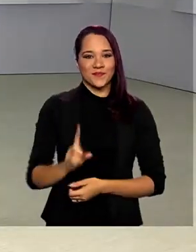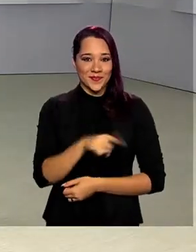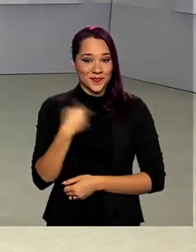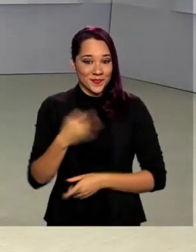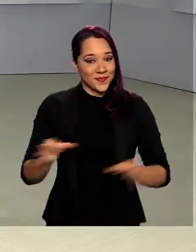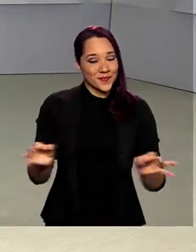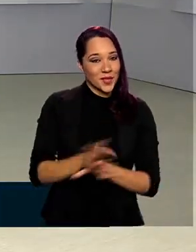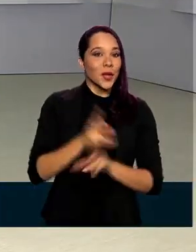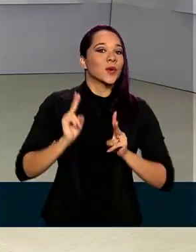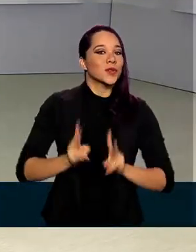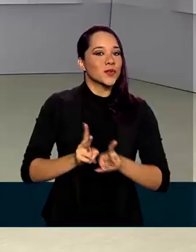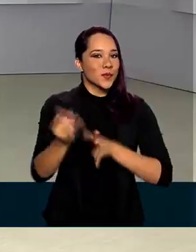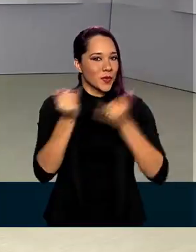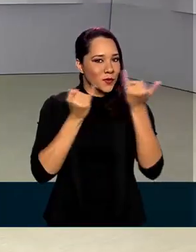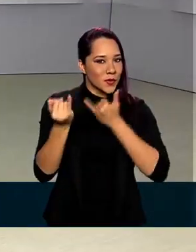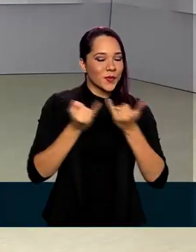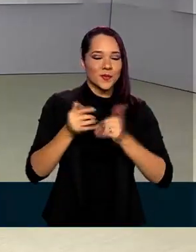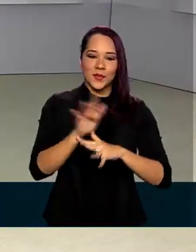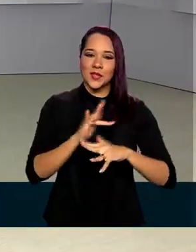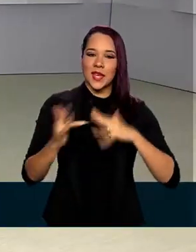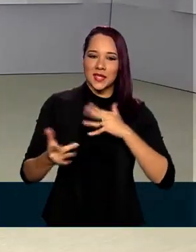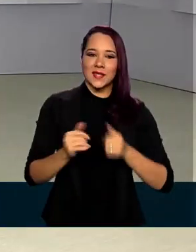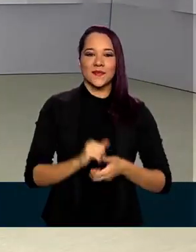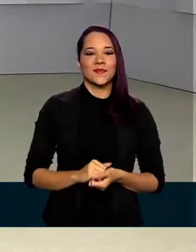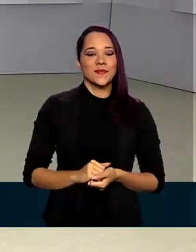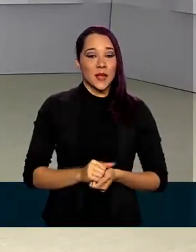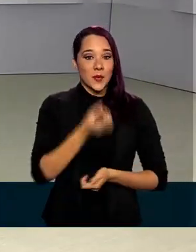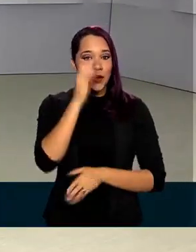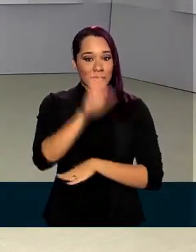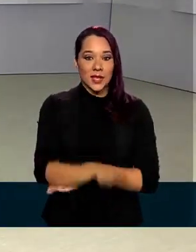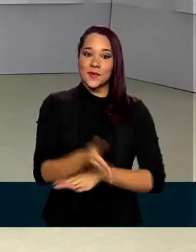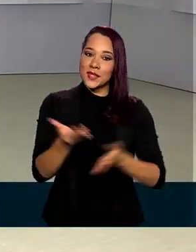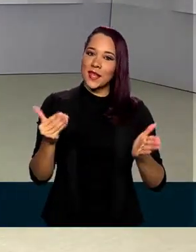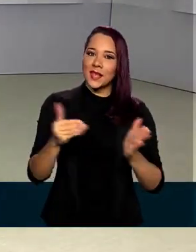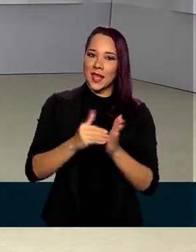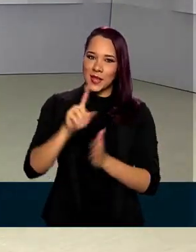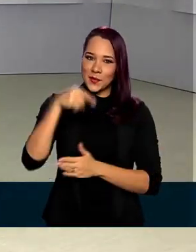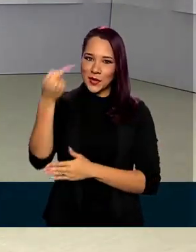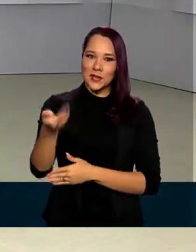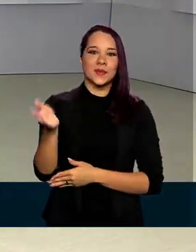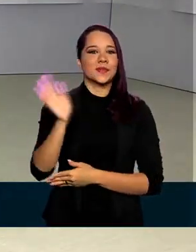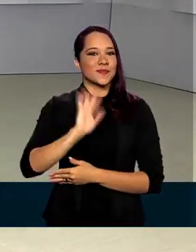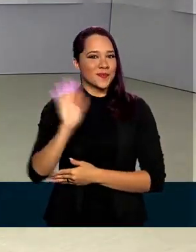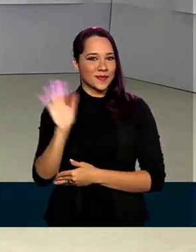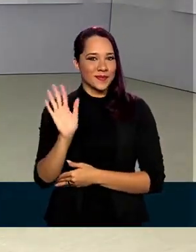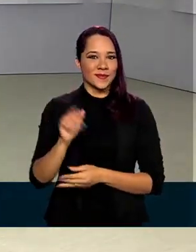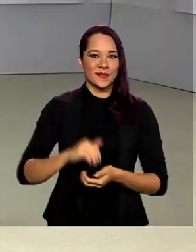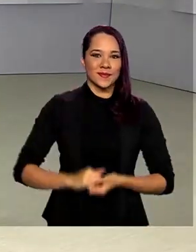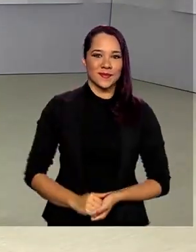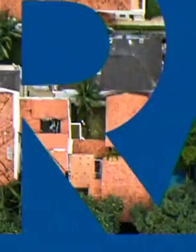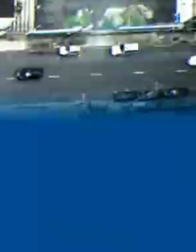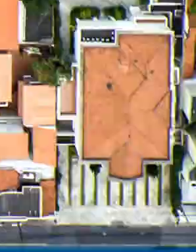fica por aqui e continue bem informado pelas nossas redes sociais. Uma boa tarde para você e até a próxima edição.